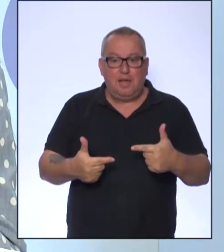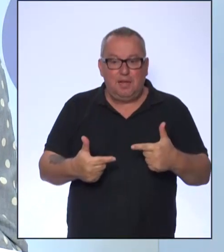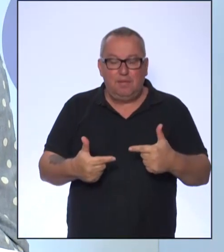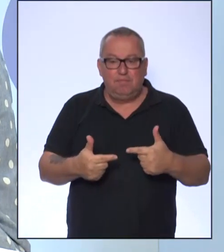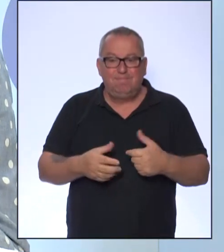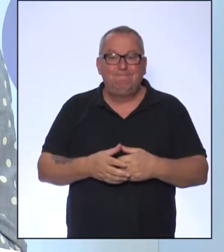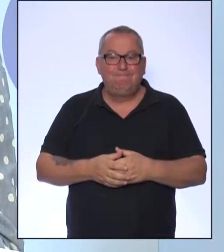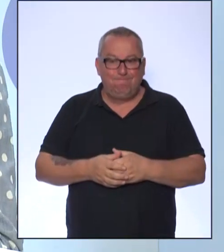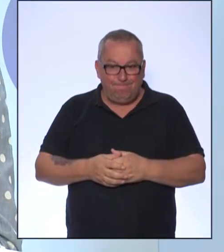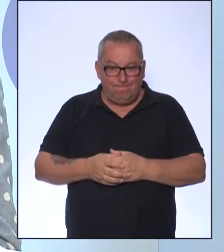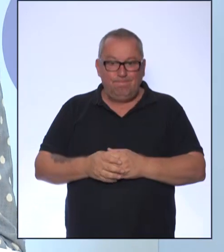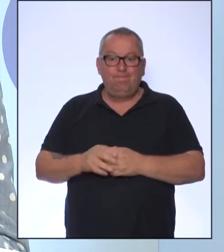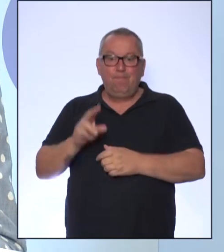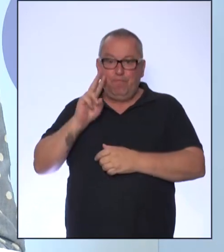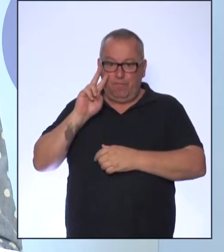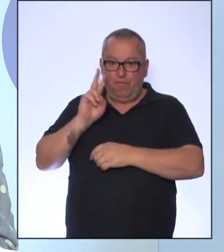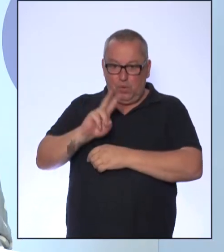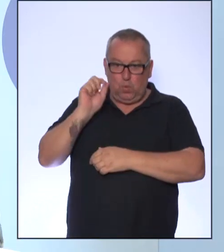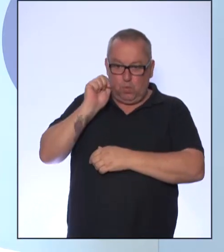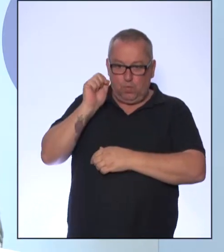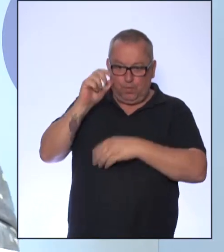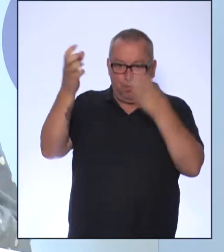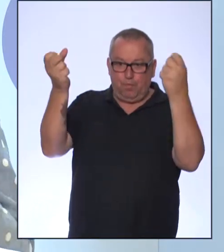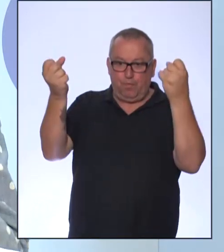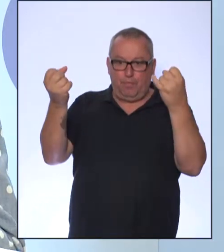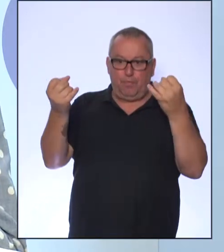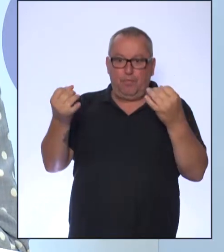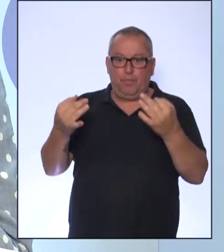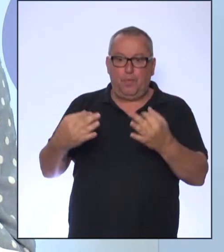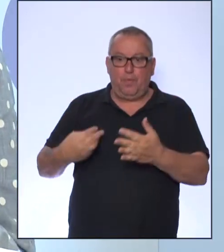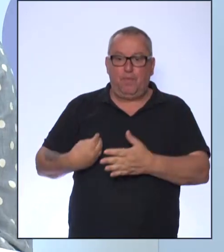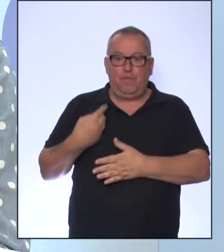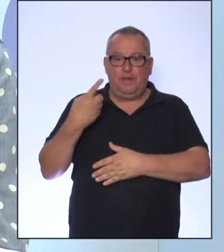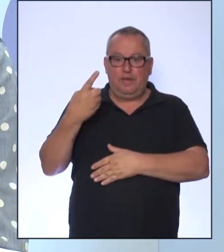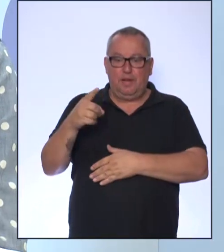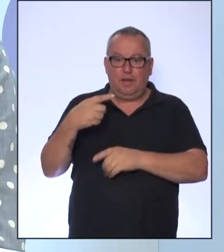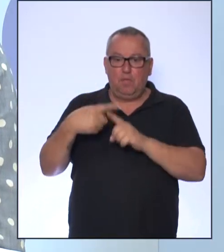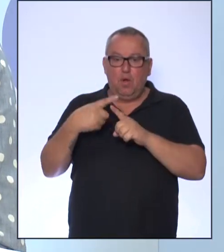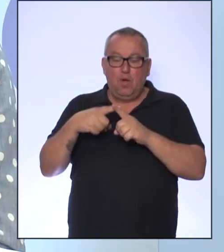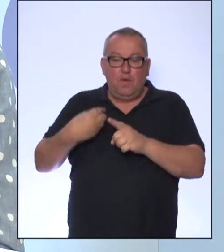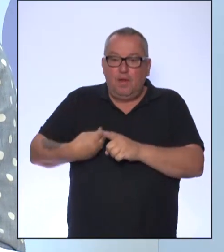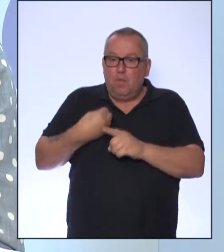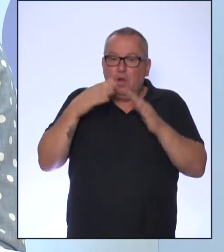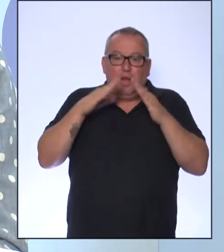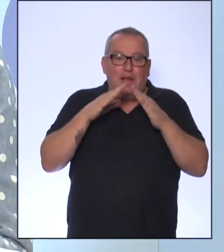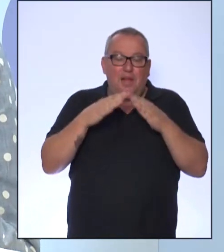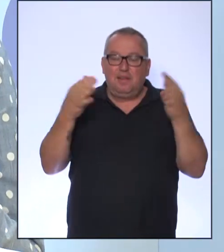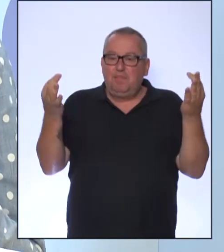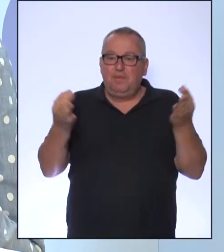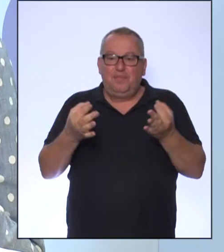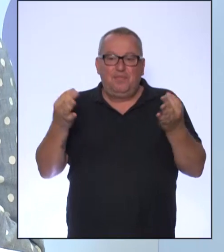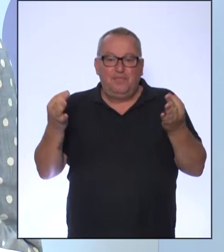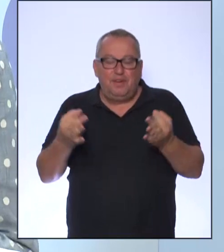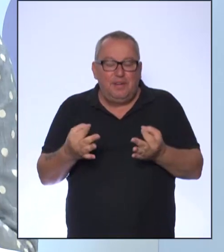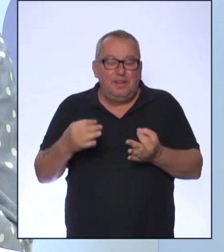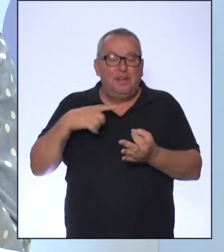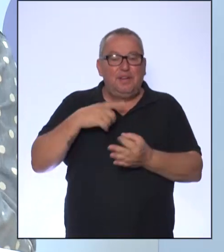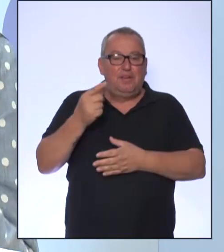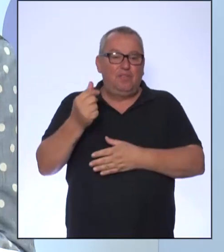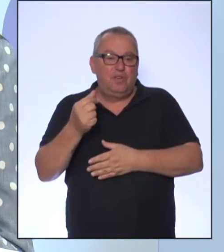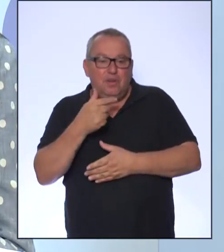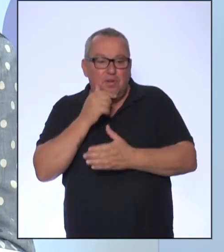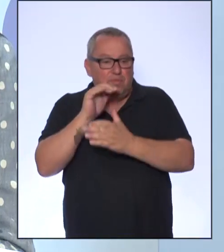que relato interessantíssimo. Você tomar uma decisão porque você quer